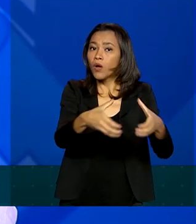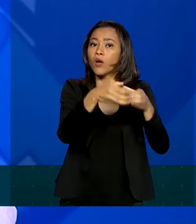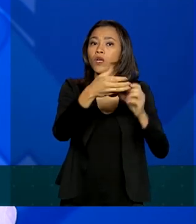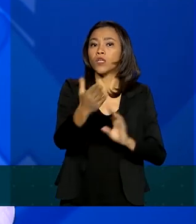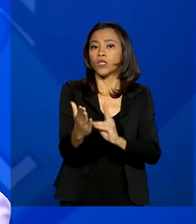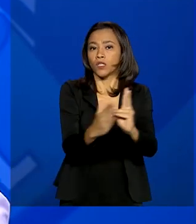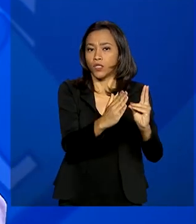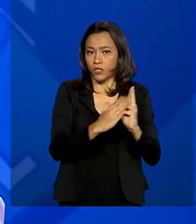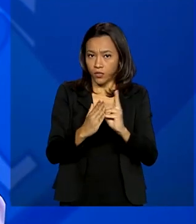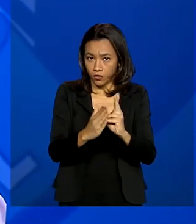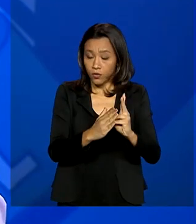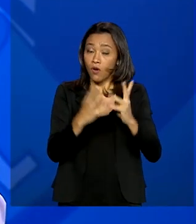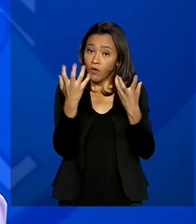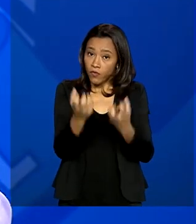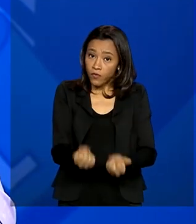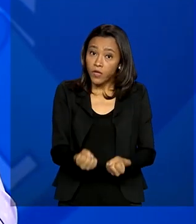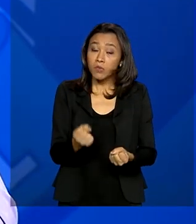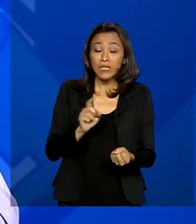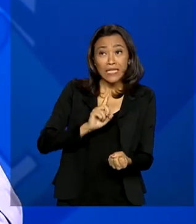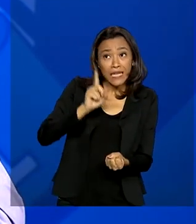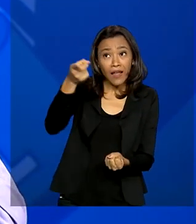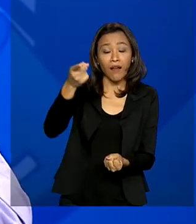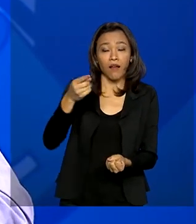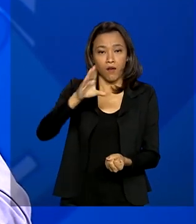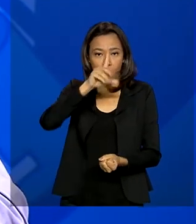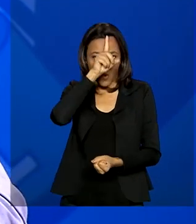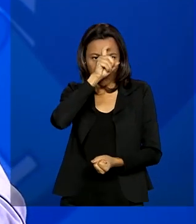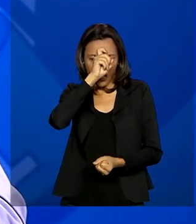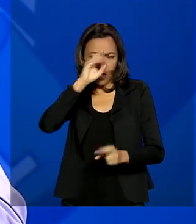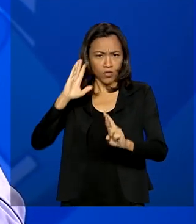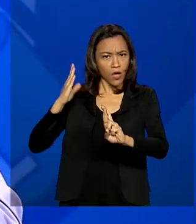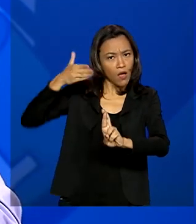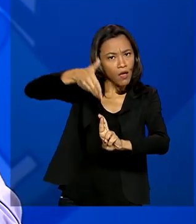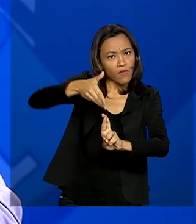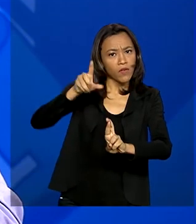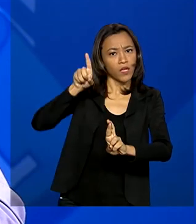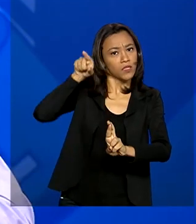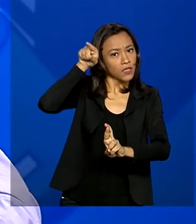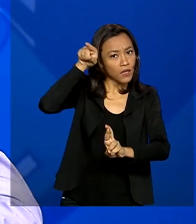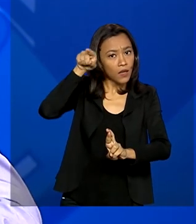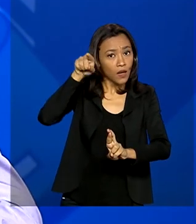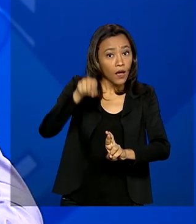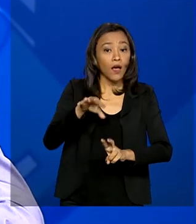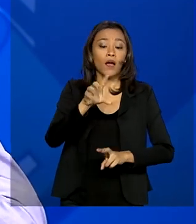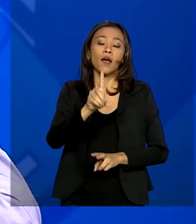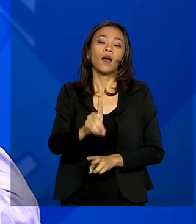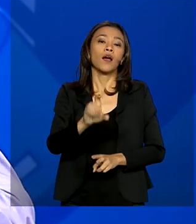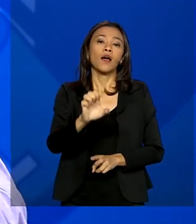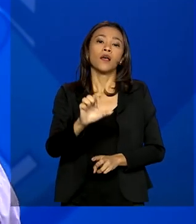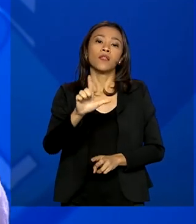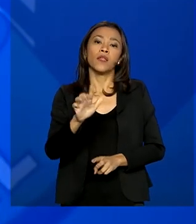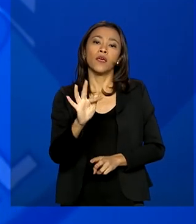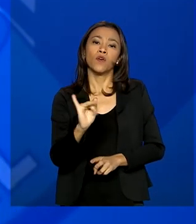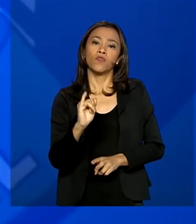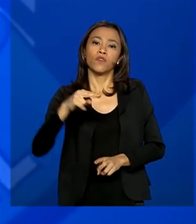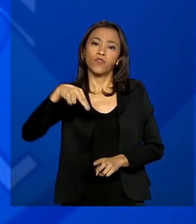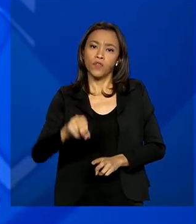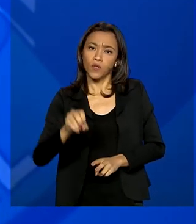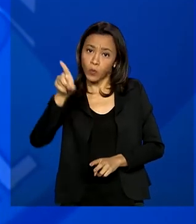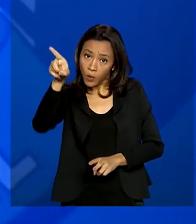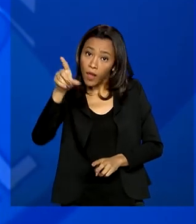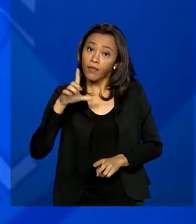recursos para que o hospital de referência para o atendimento coronavírus em Manaus, que é o Hospital Delfina Ziz, ele tem